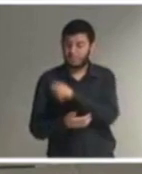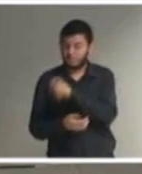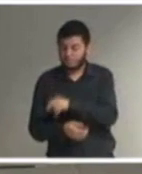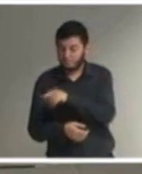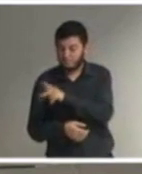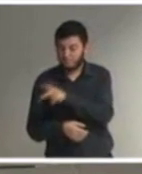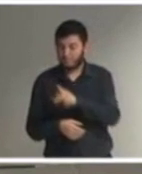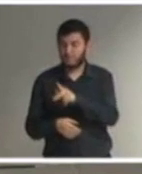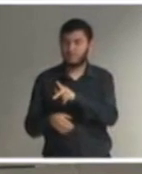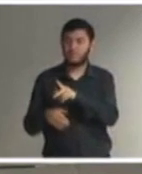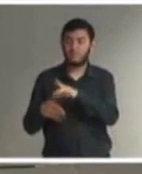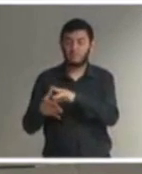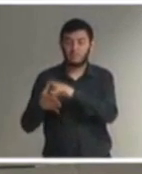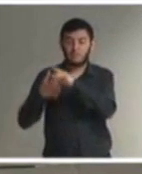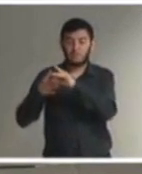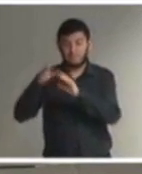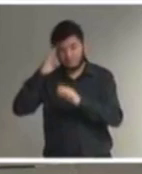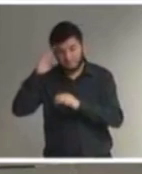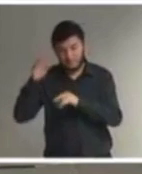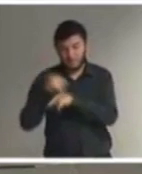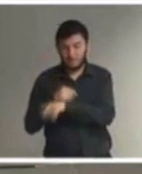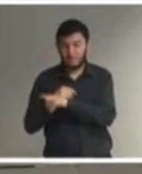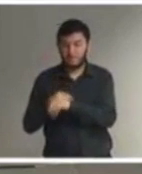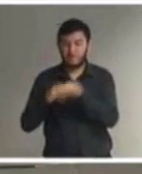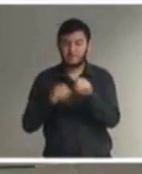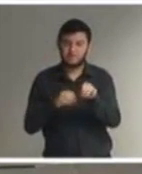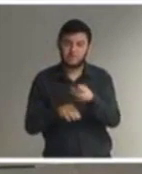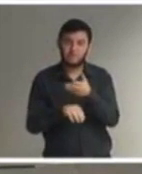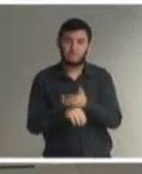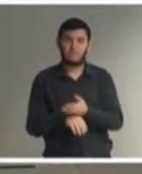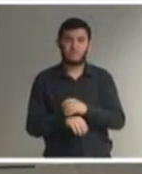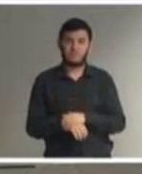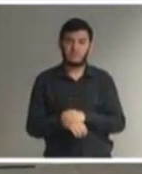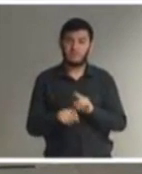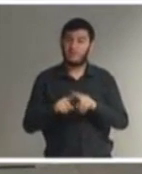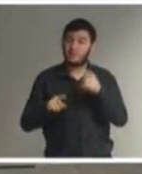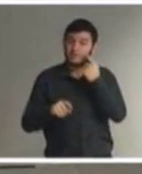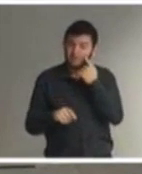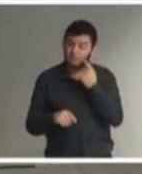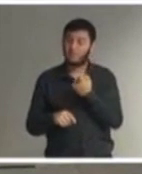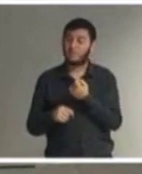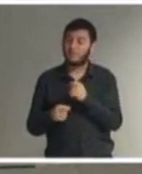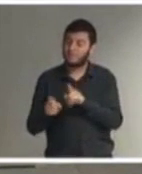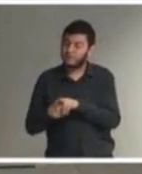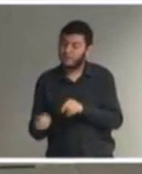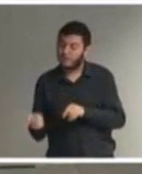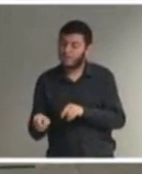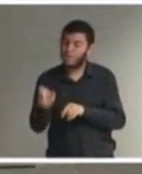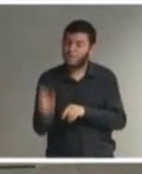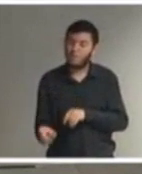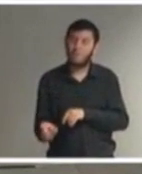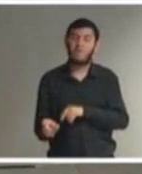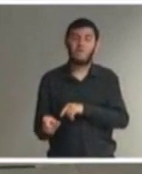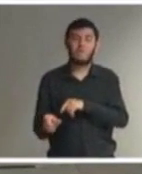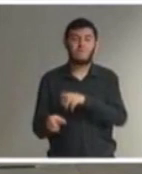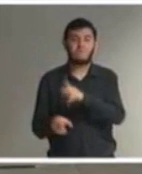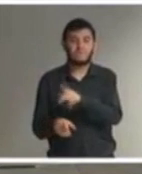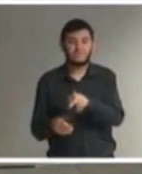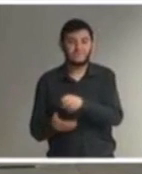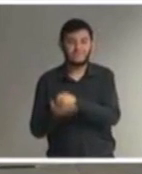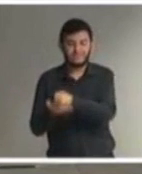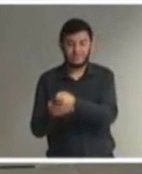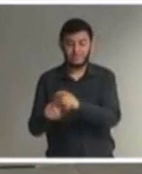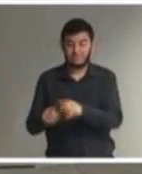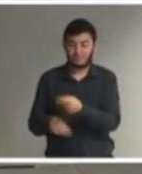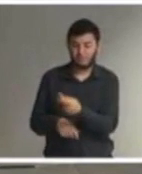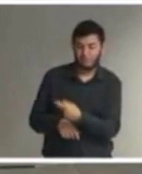educacional especializado depois de sentarem e estabelecerem como vai ser aquele qual vai ser a estratégia